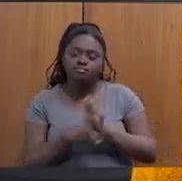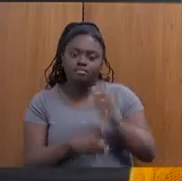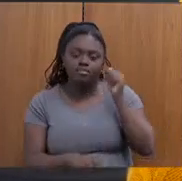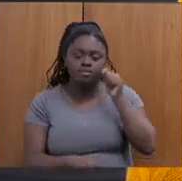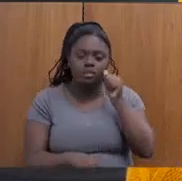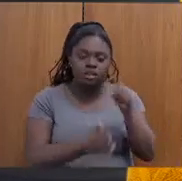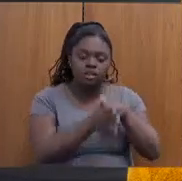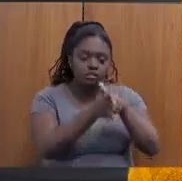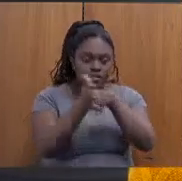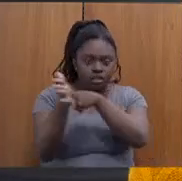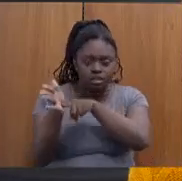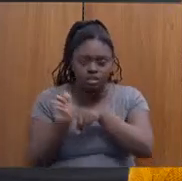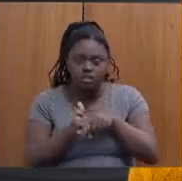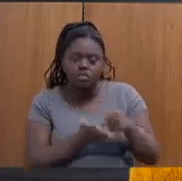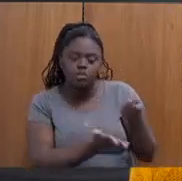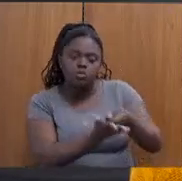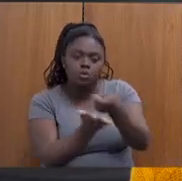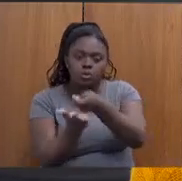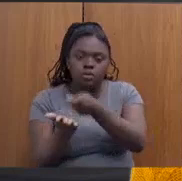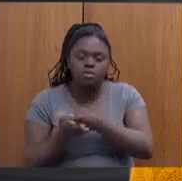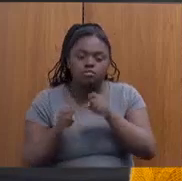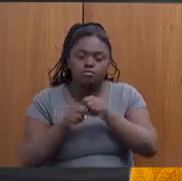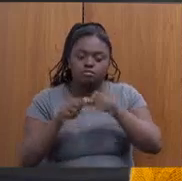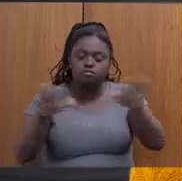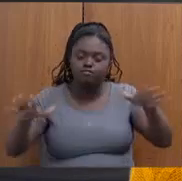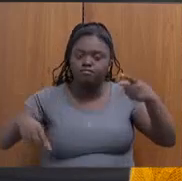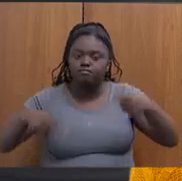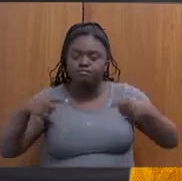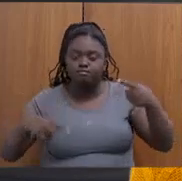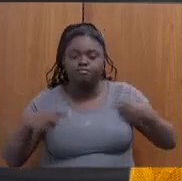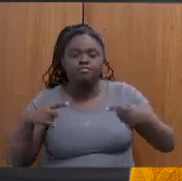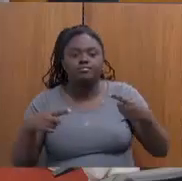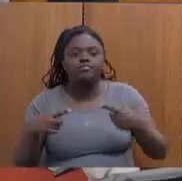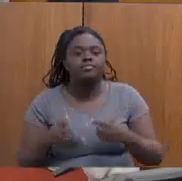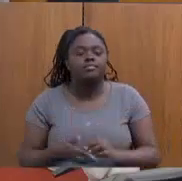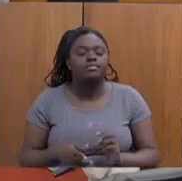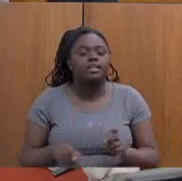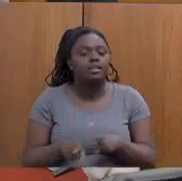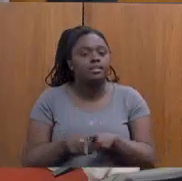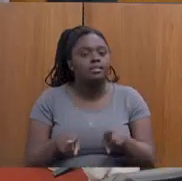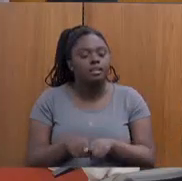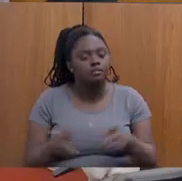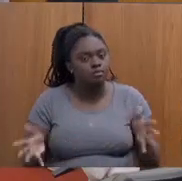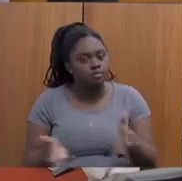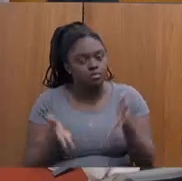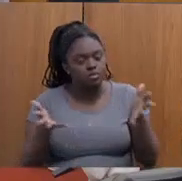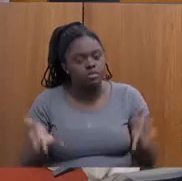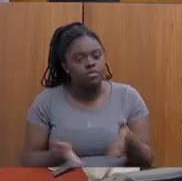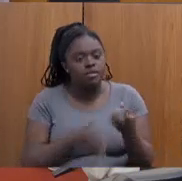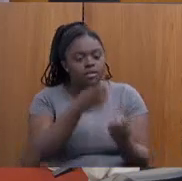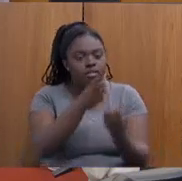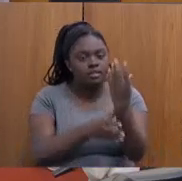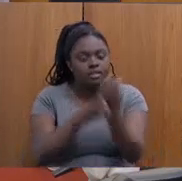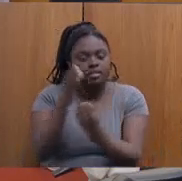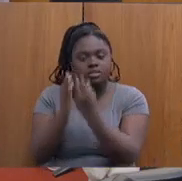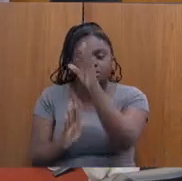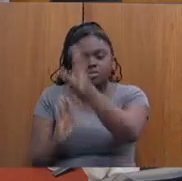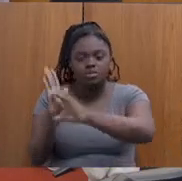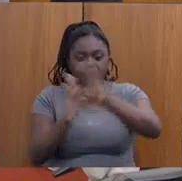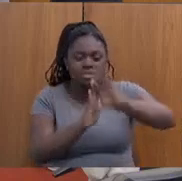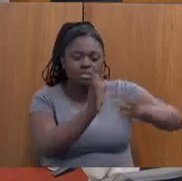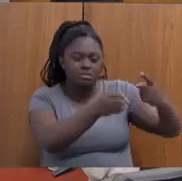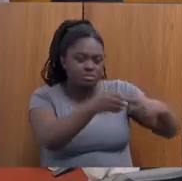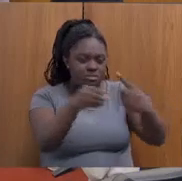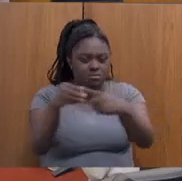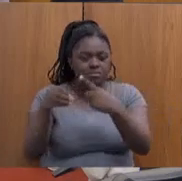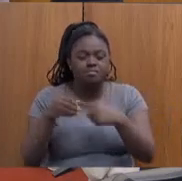fiscalização, a cobrança pela ampliação das políticas, até para motivar a criação de conselhos em pequenas cidades.